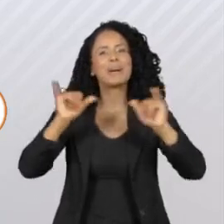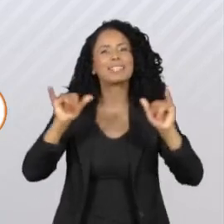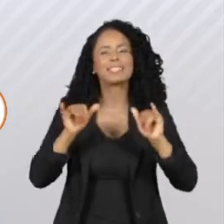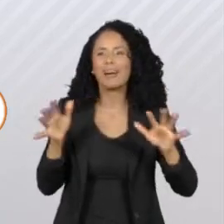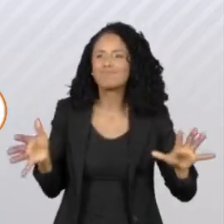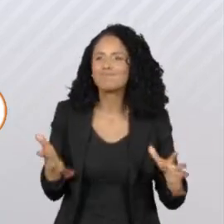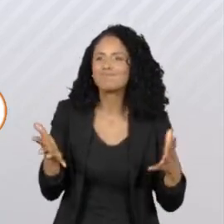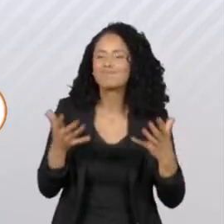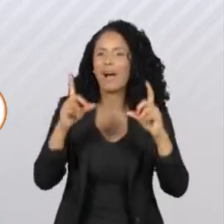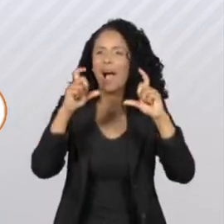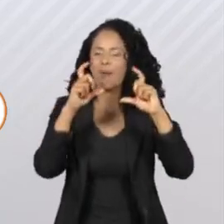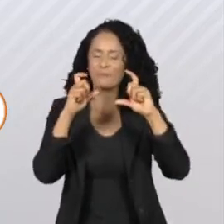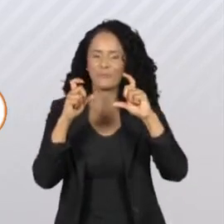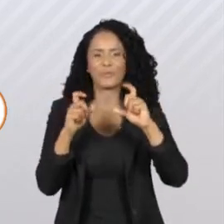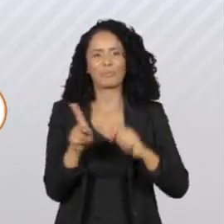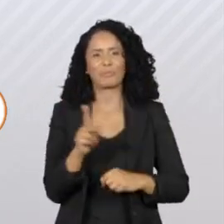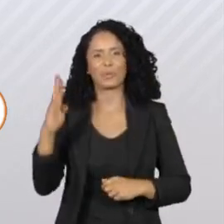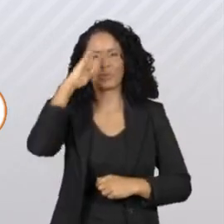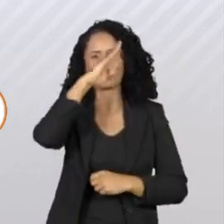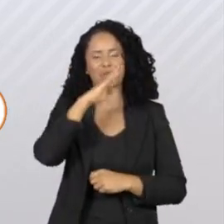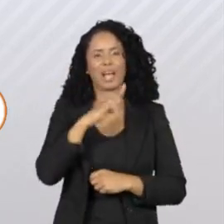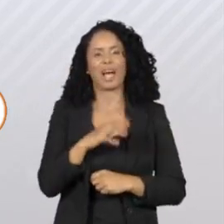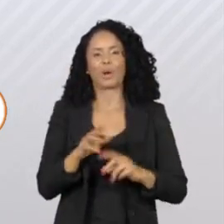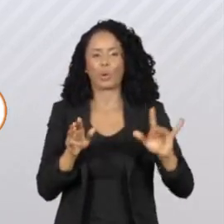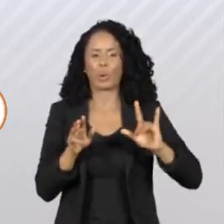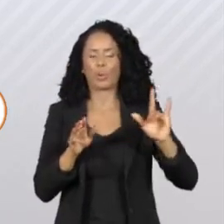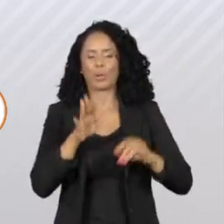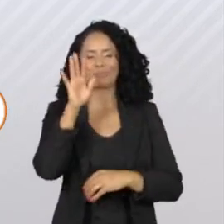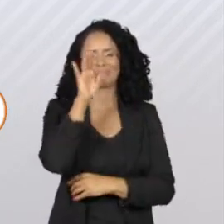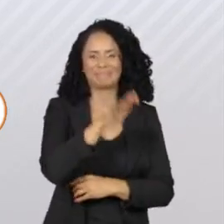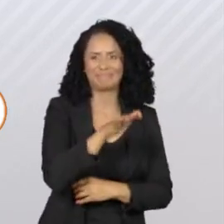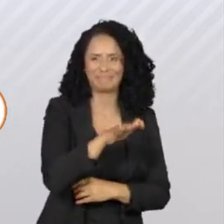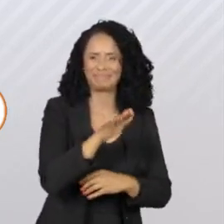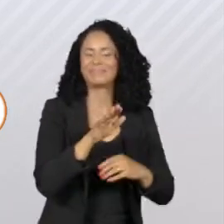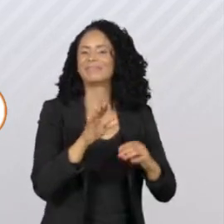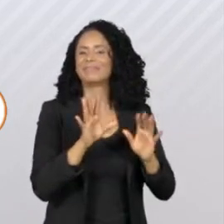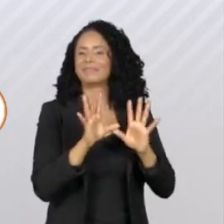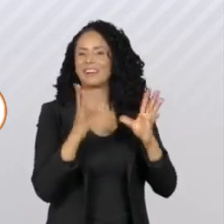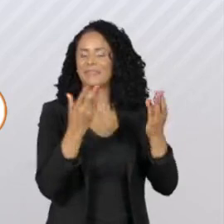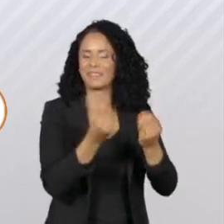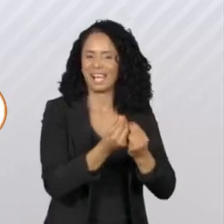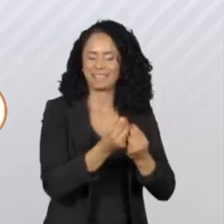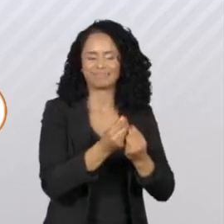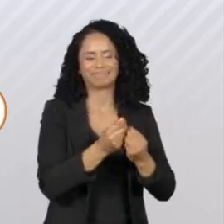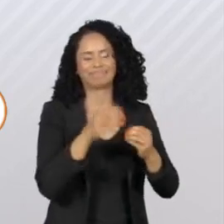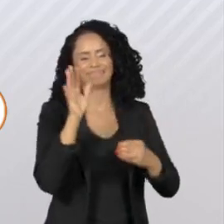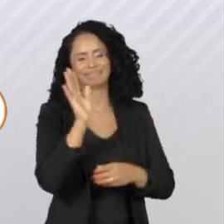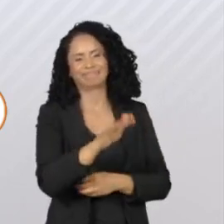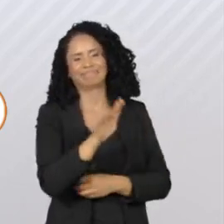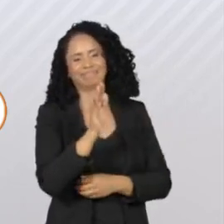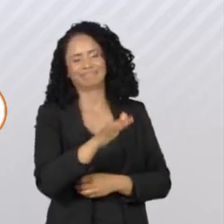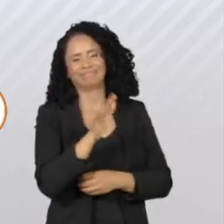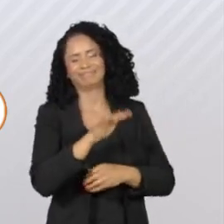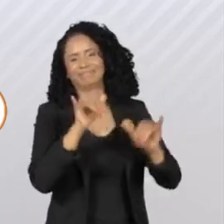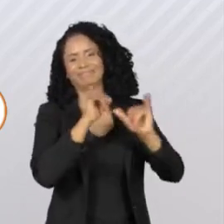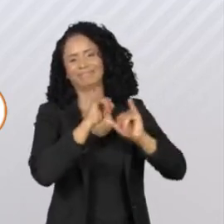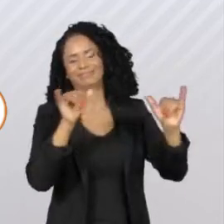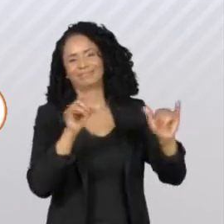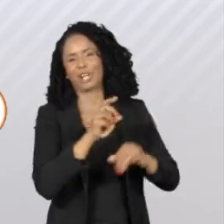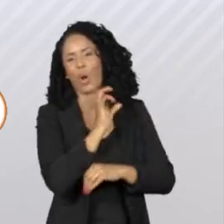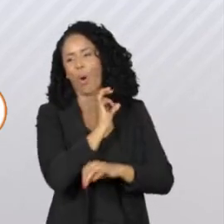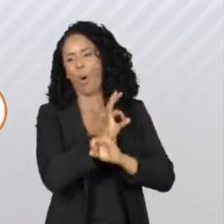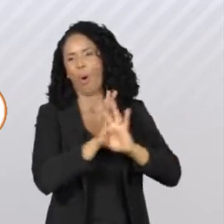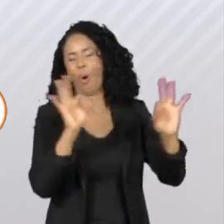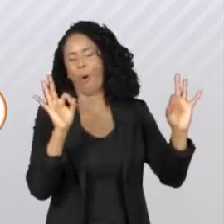foto de Bolsonaro colocando a mão sobre o ombro de Lula com a frase Desejo a todos os meus amigos digitais uma ótima